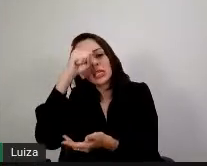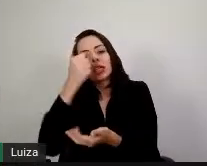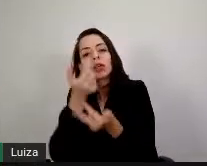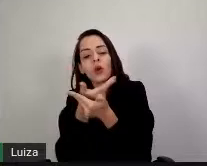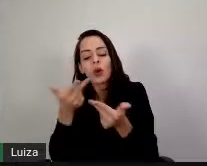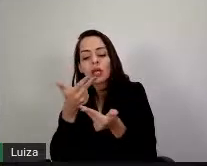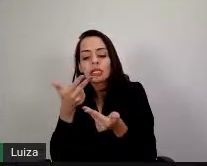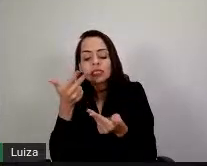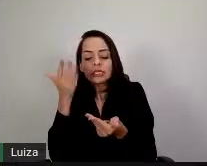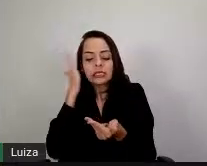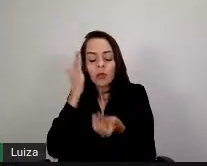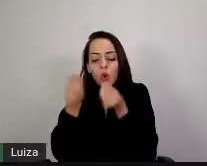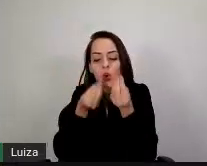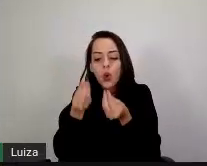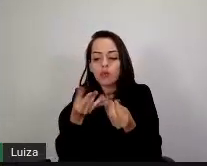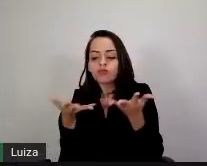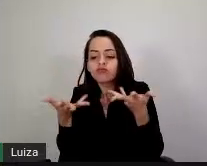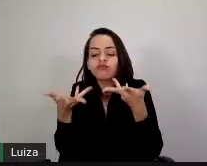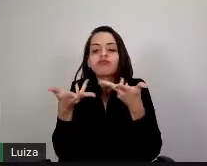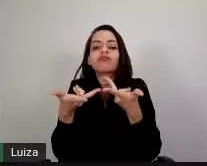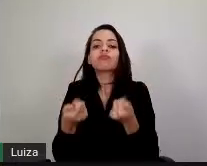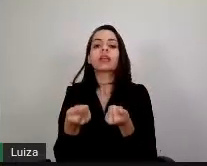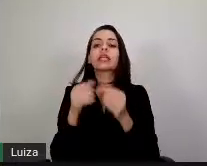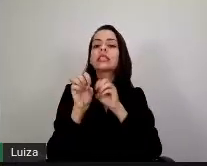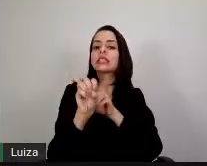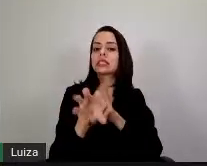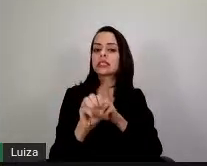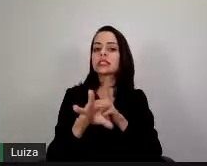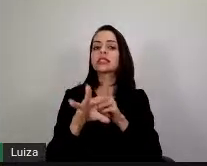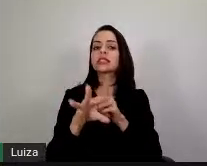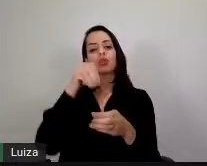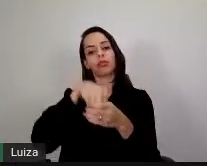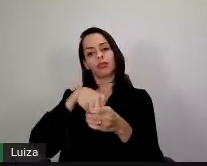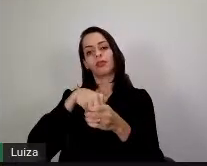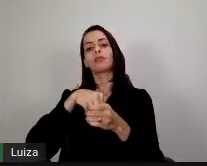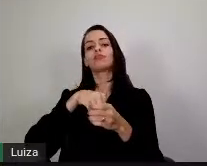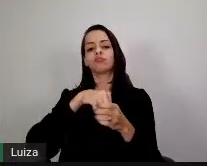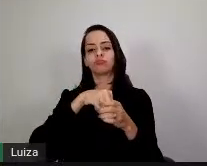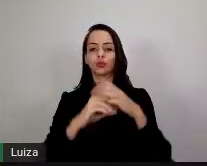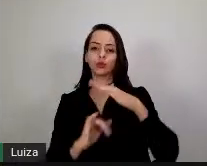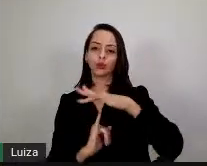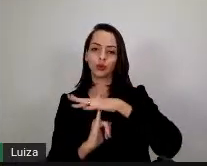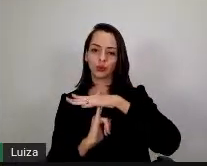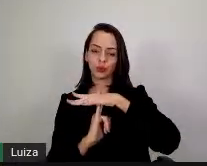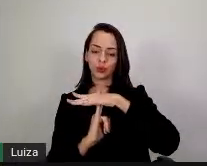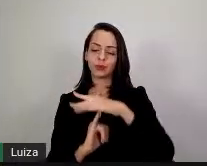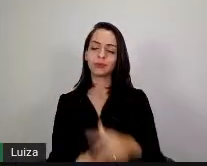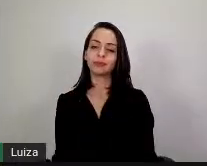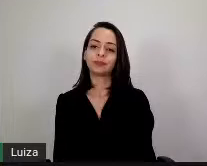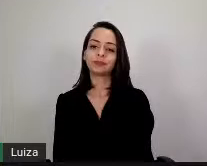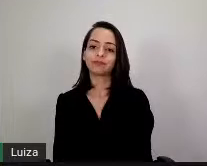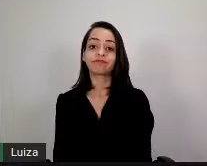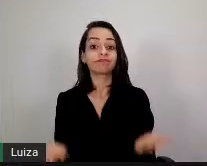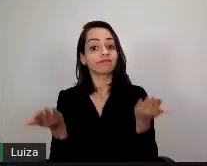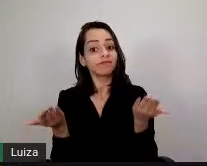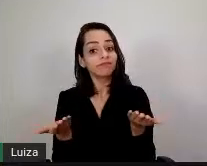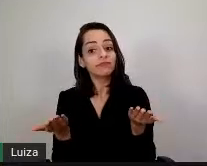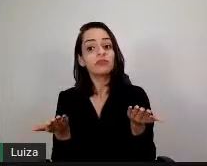processo educacional, e também das nossas instituições. Então, neste momento de pandemia,